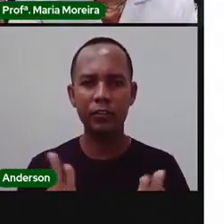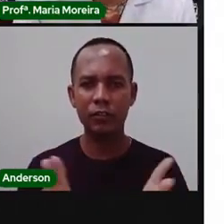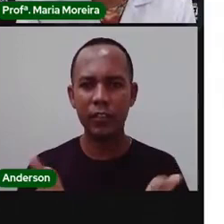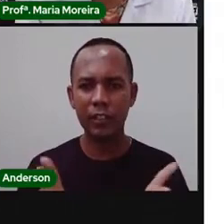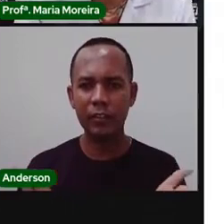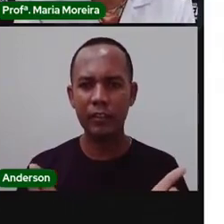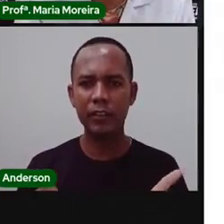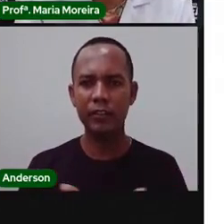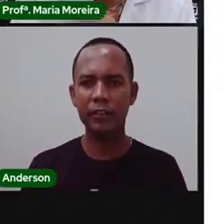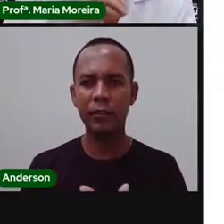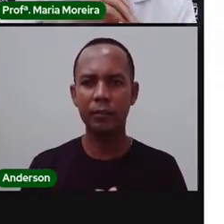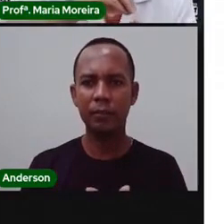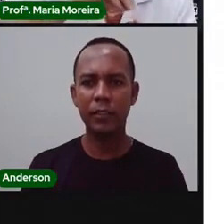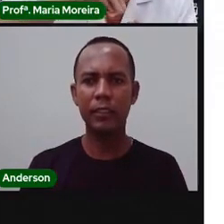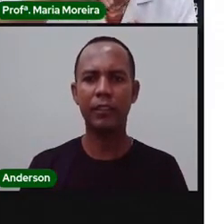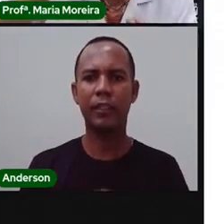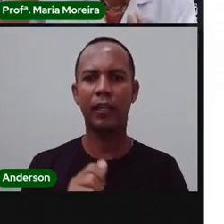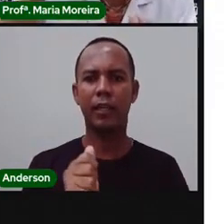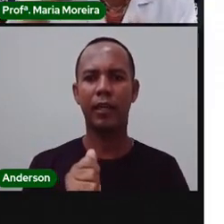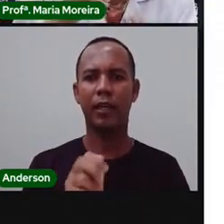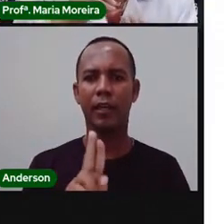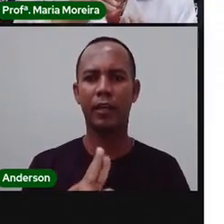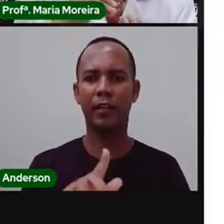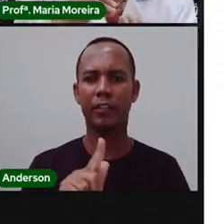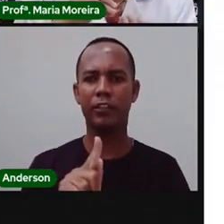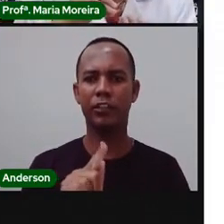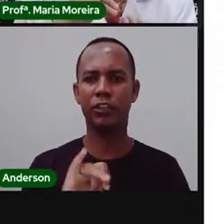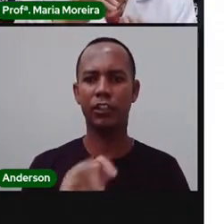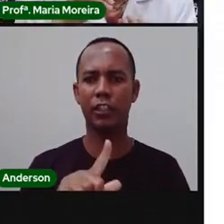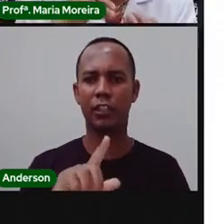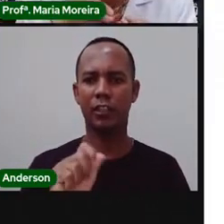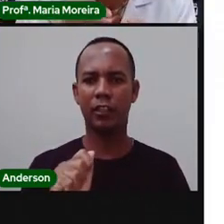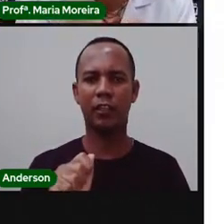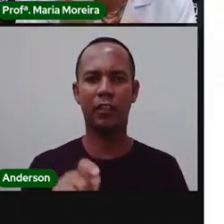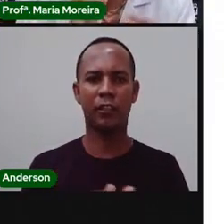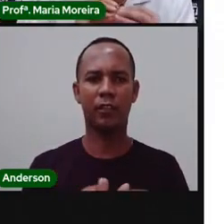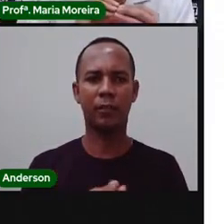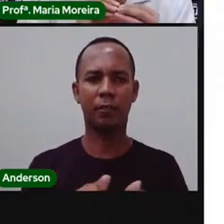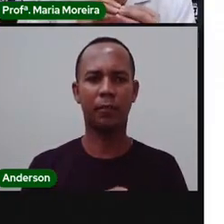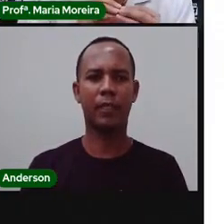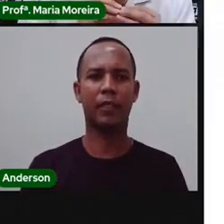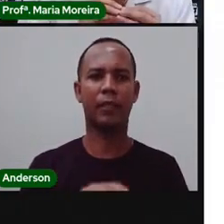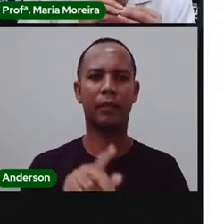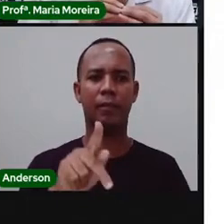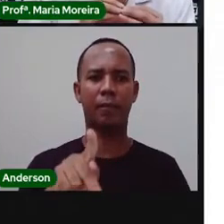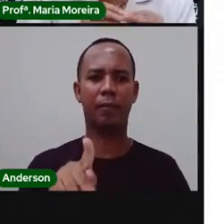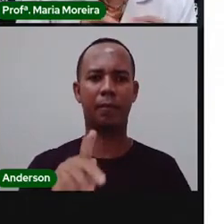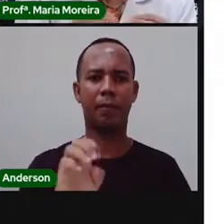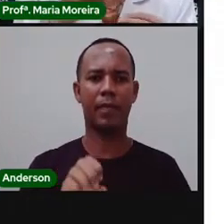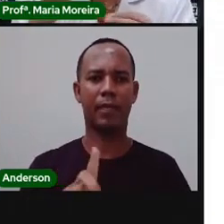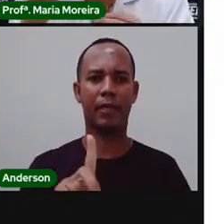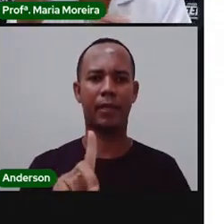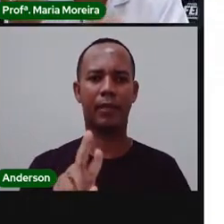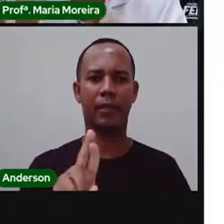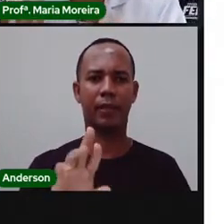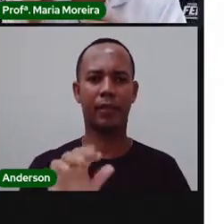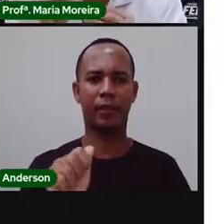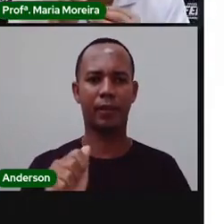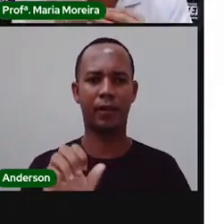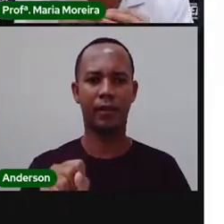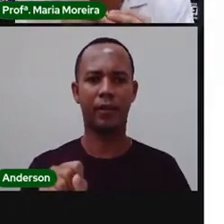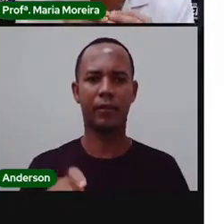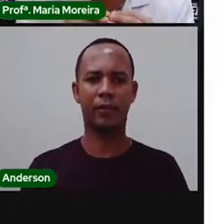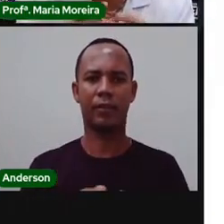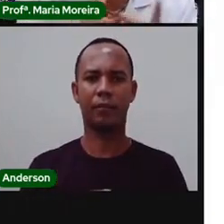formado por várias coisas, por vários tamanhos de grãos de areia, por uma